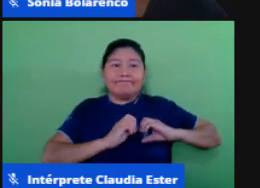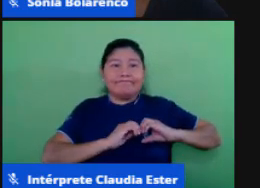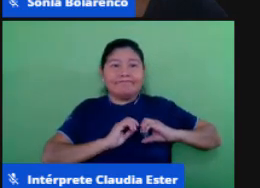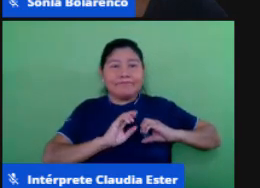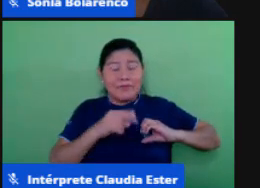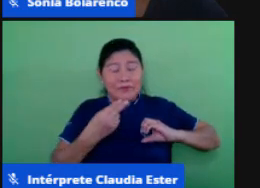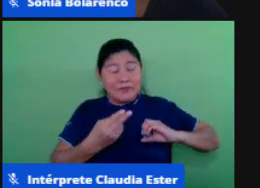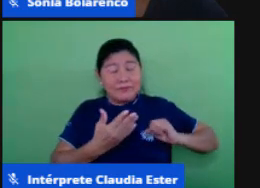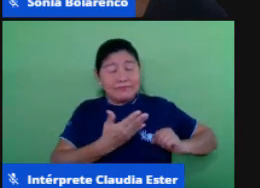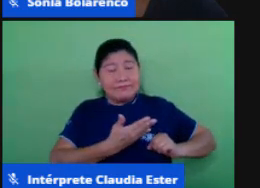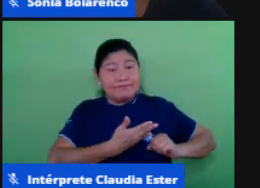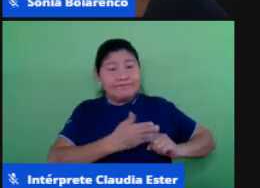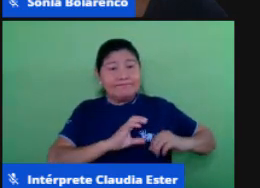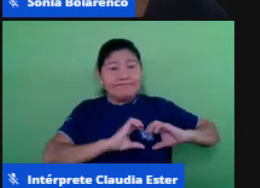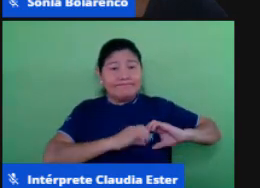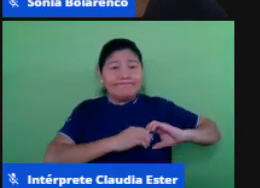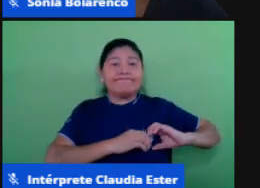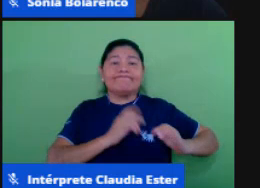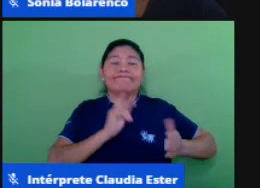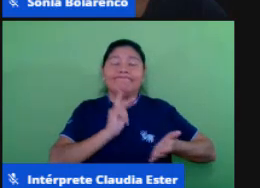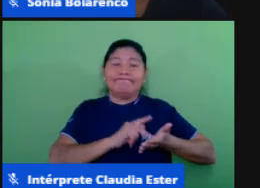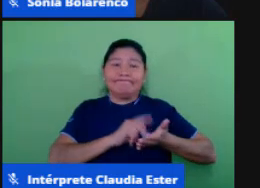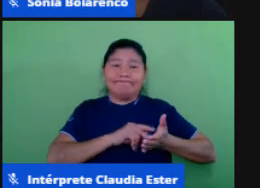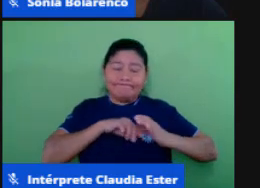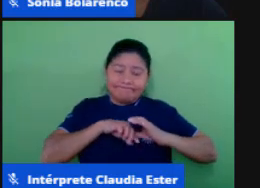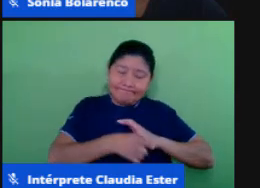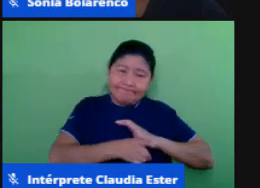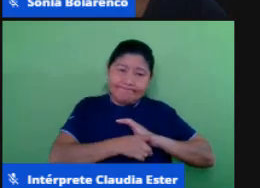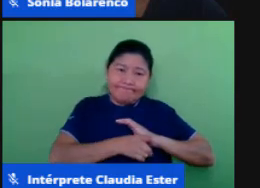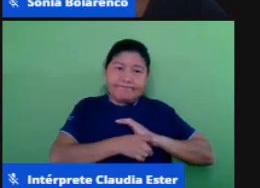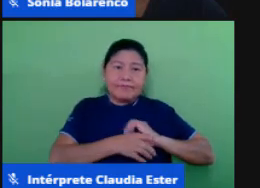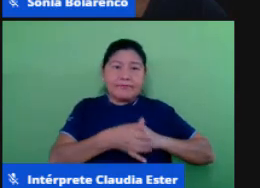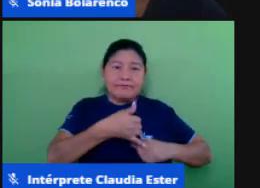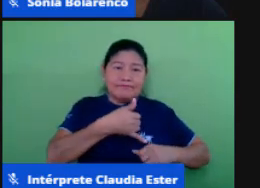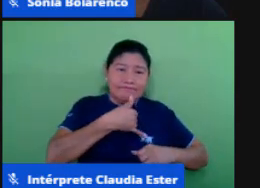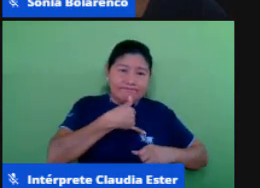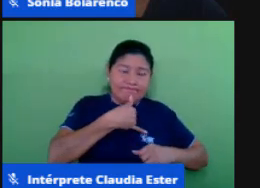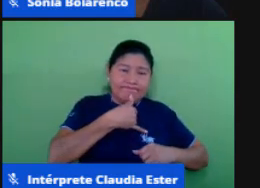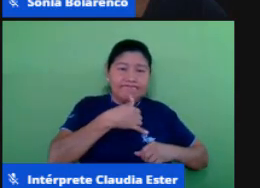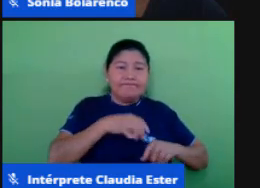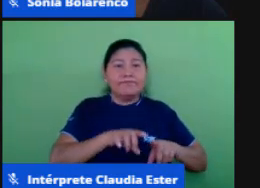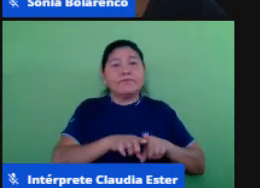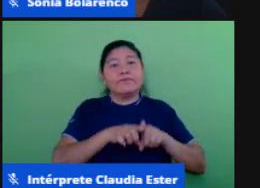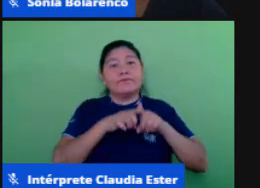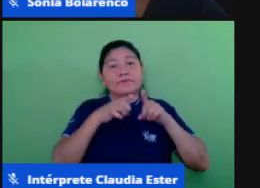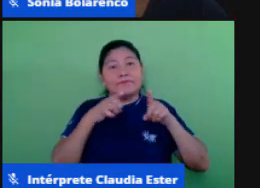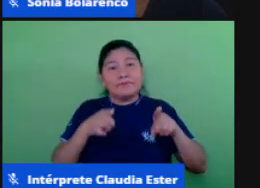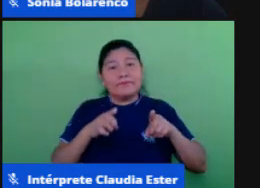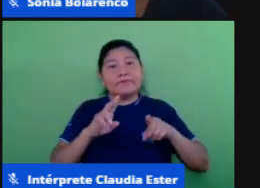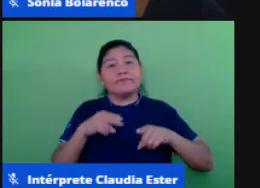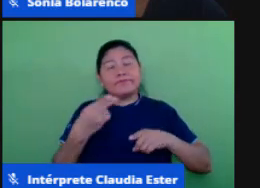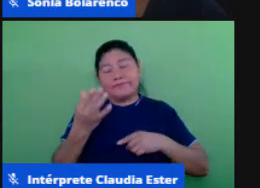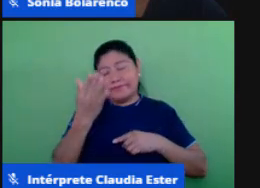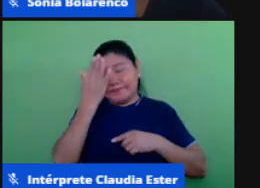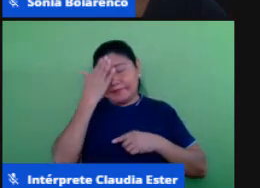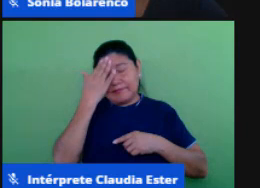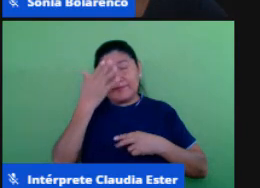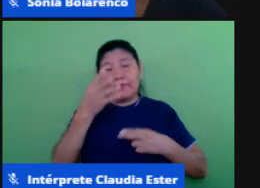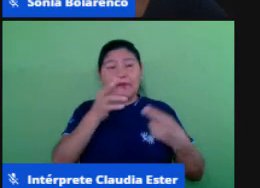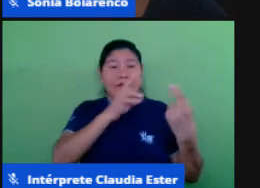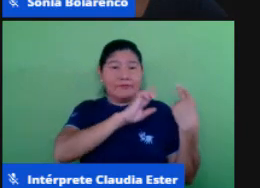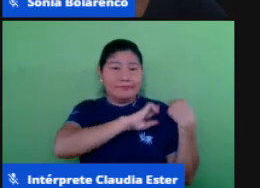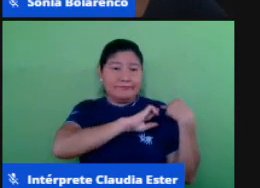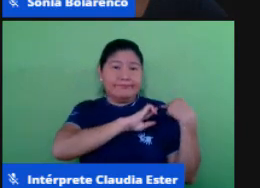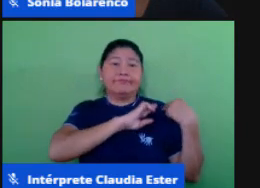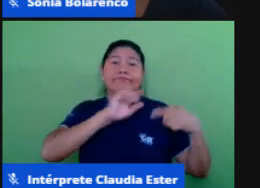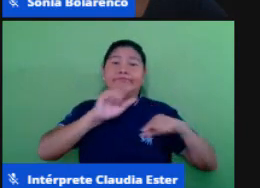dilacerado, desculpem, e desolado, mais o nosso compromisso com todos vocês, professores do